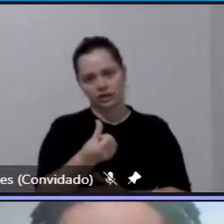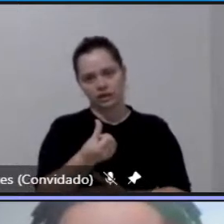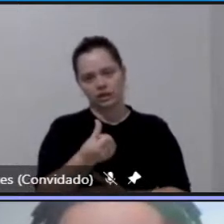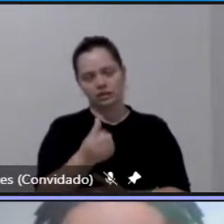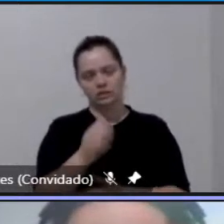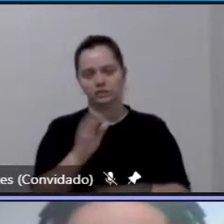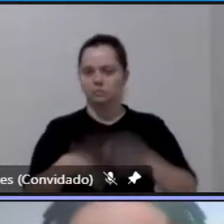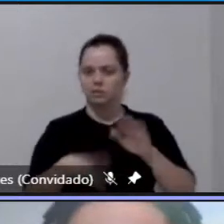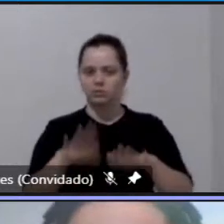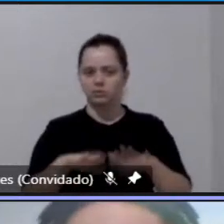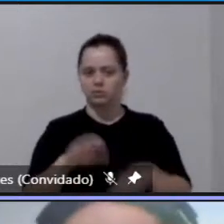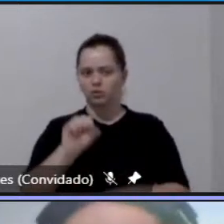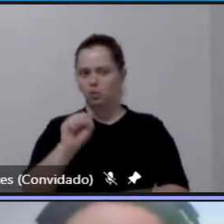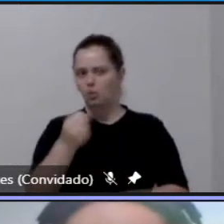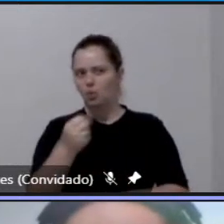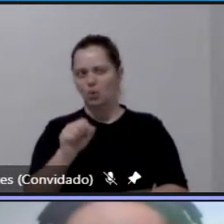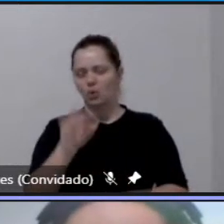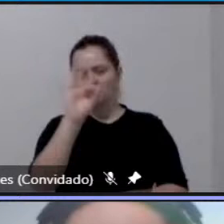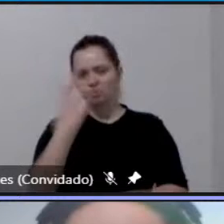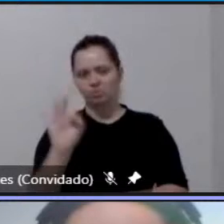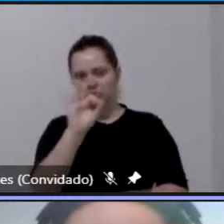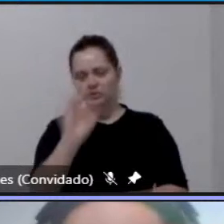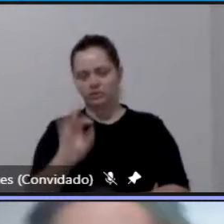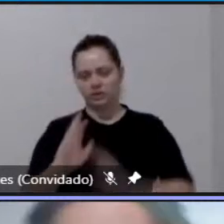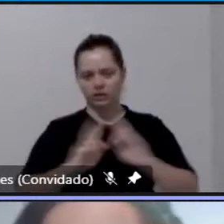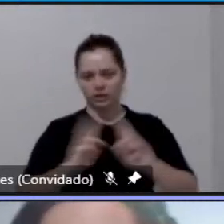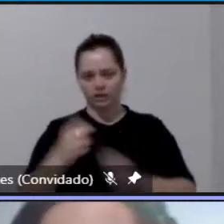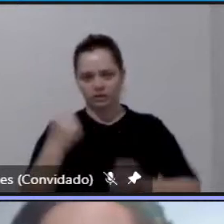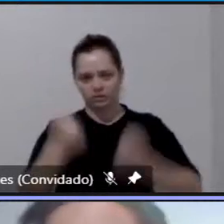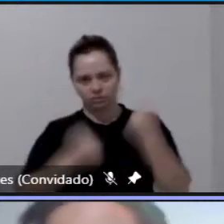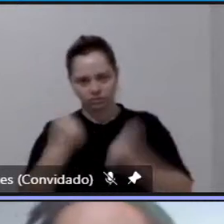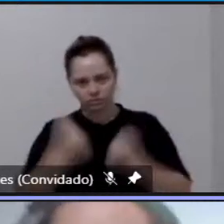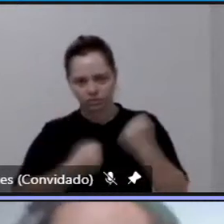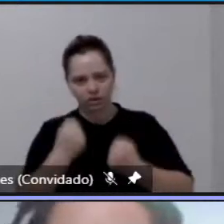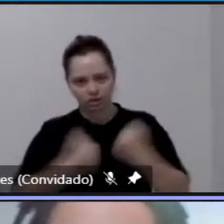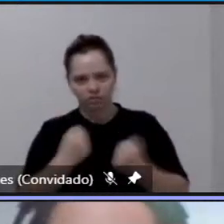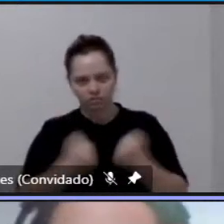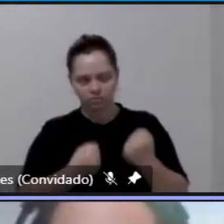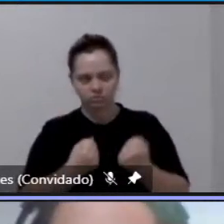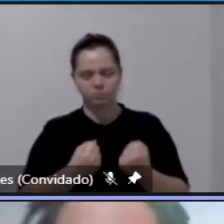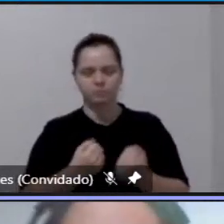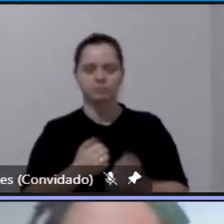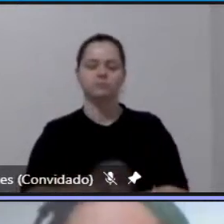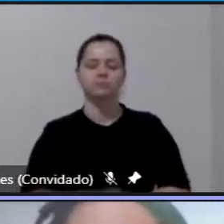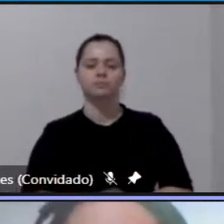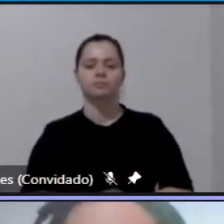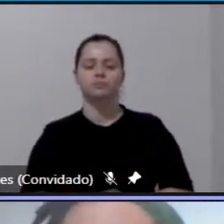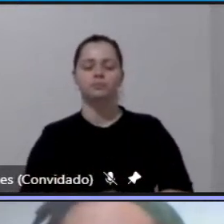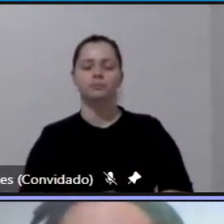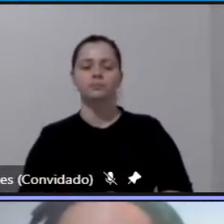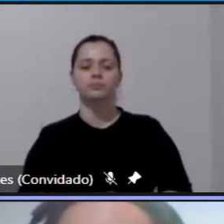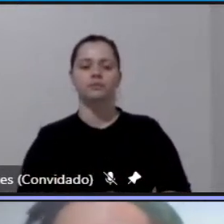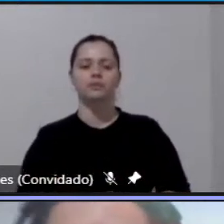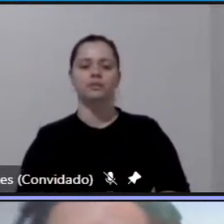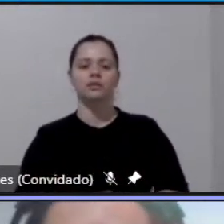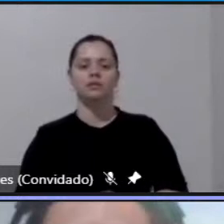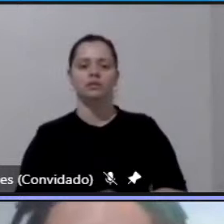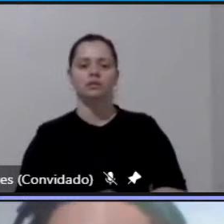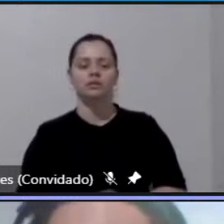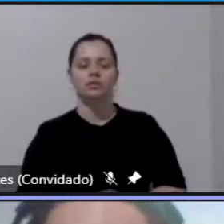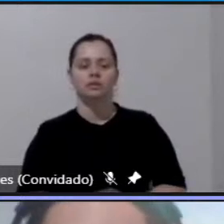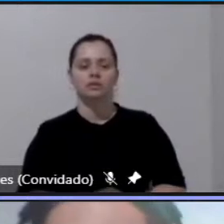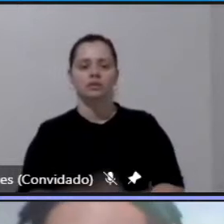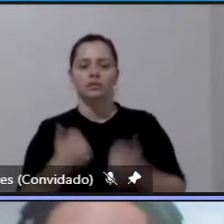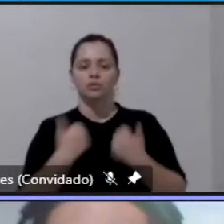de 8% em relação ao transporte motorizado individual e o